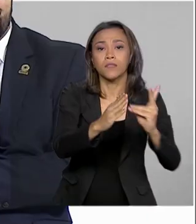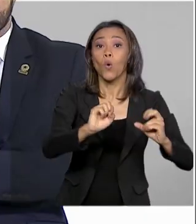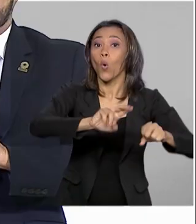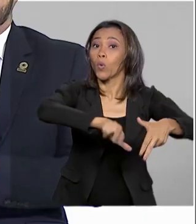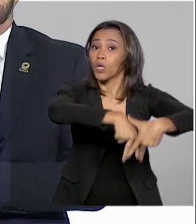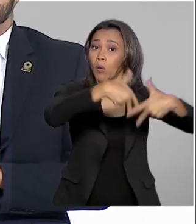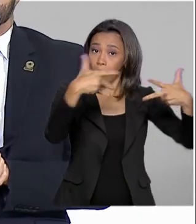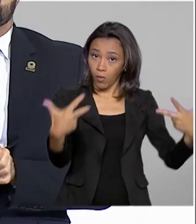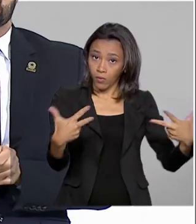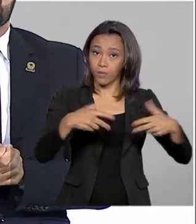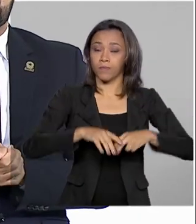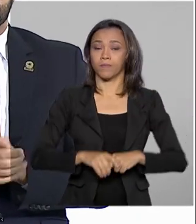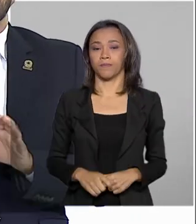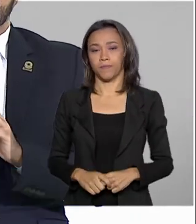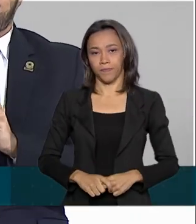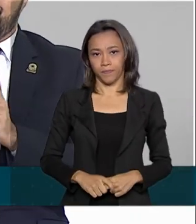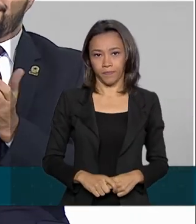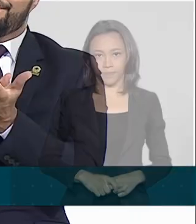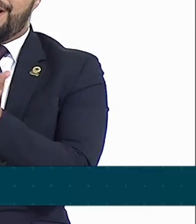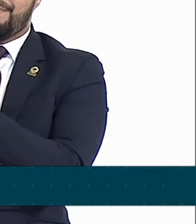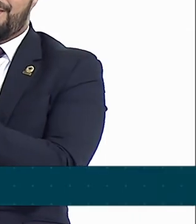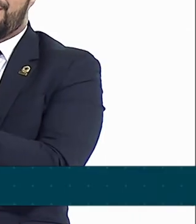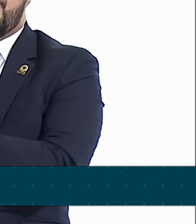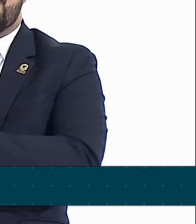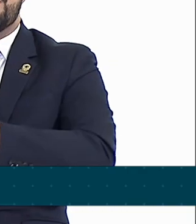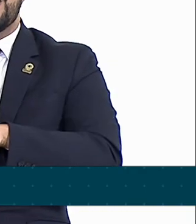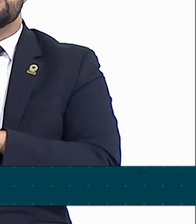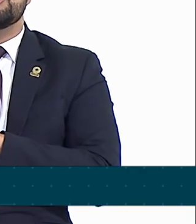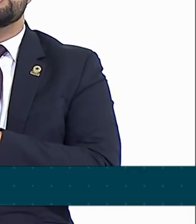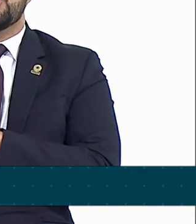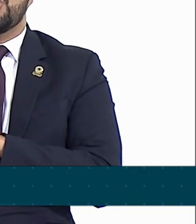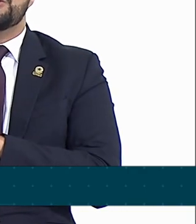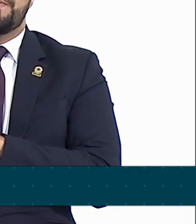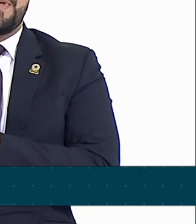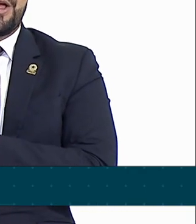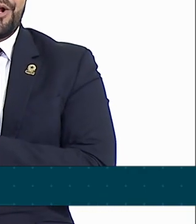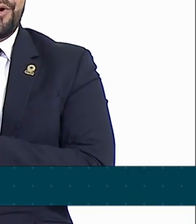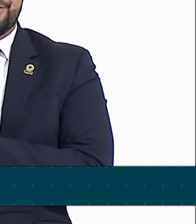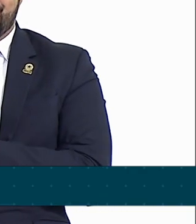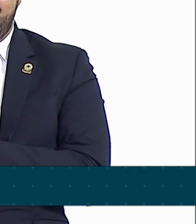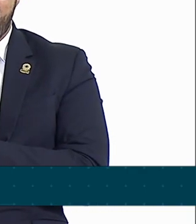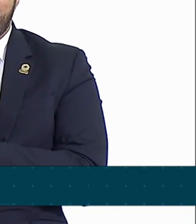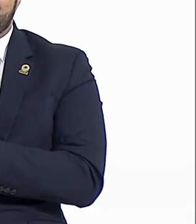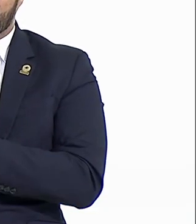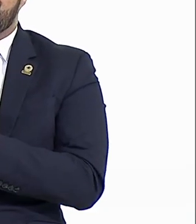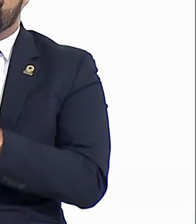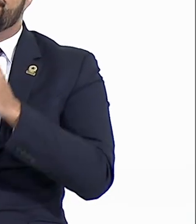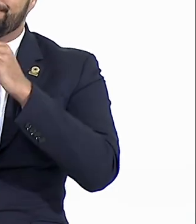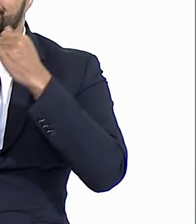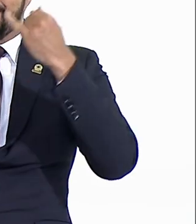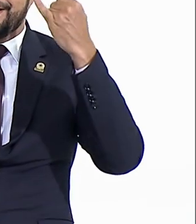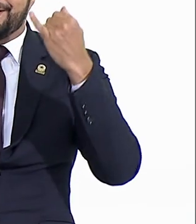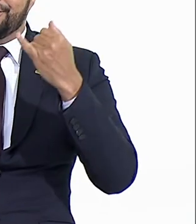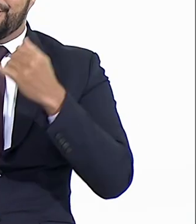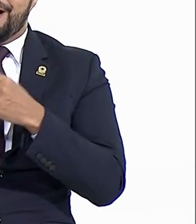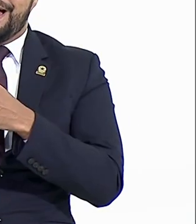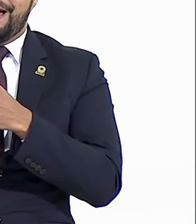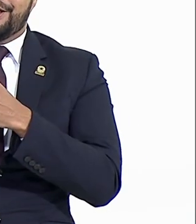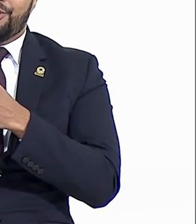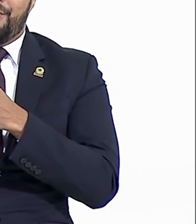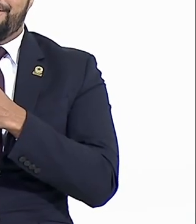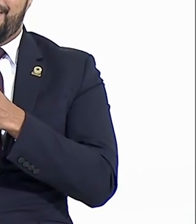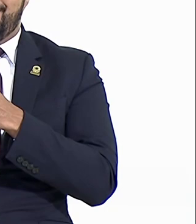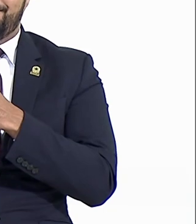região. Serão investidos mais de 2 bilhões de reais em energia renovável para atender essas